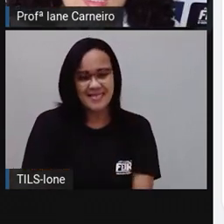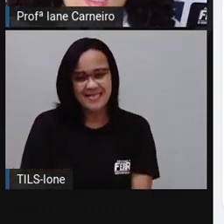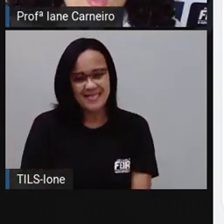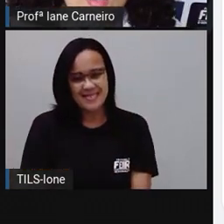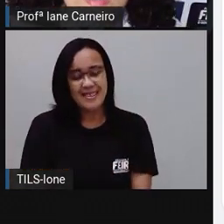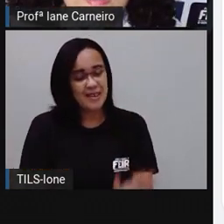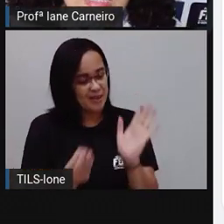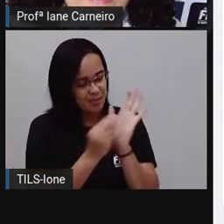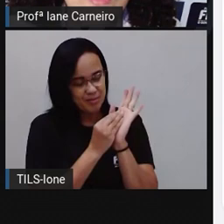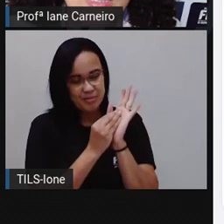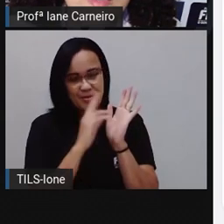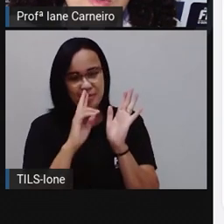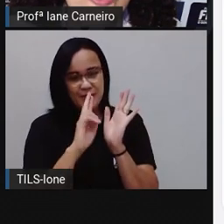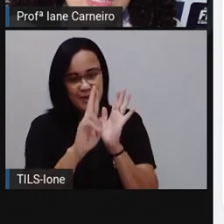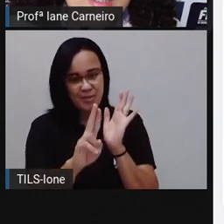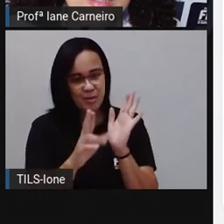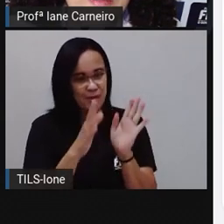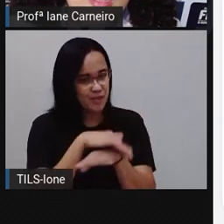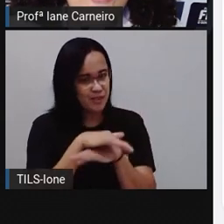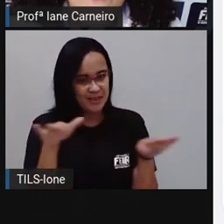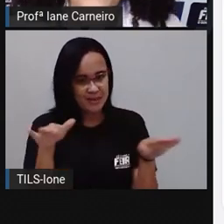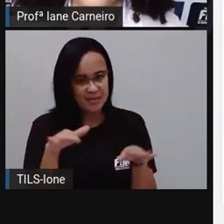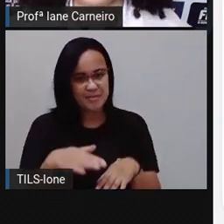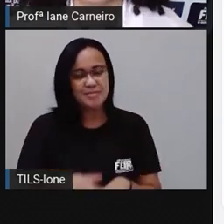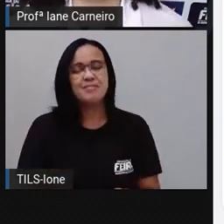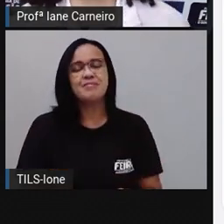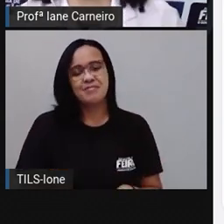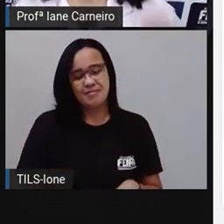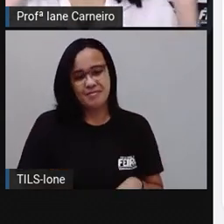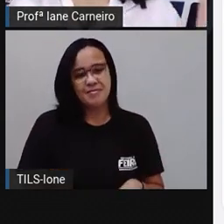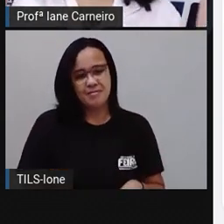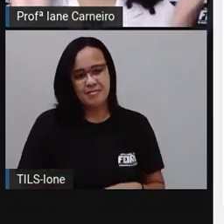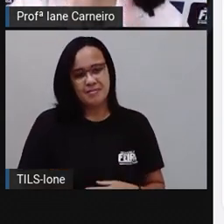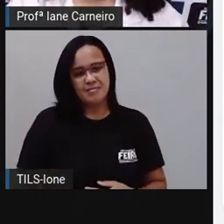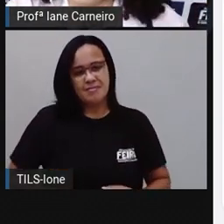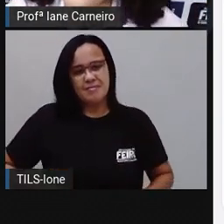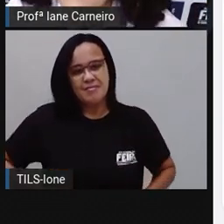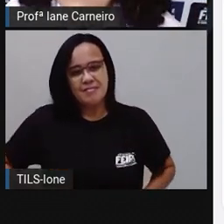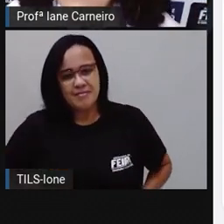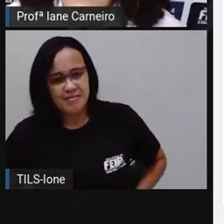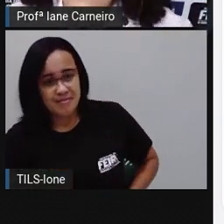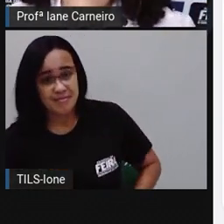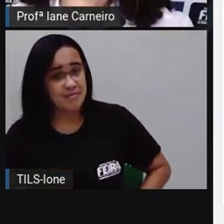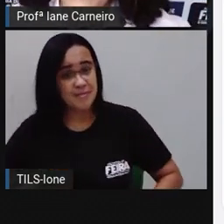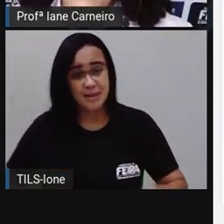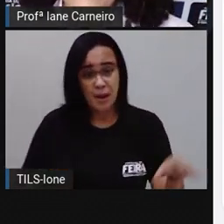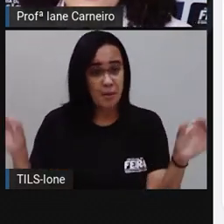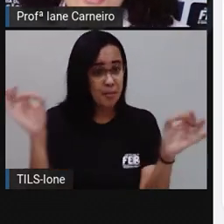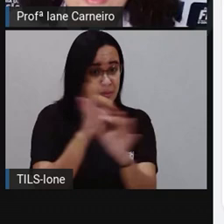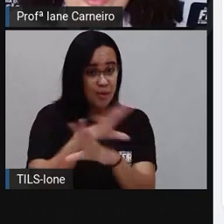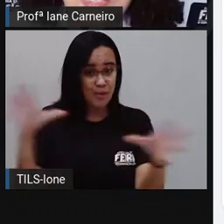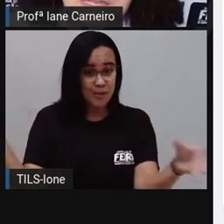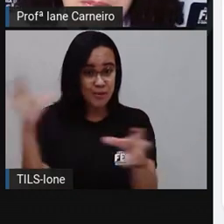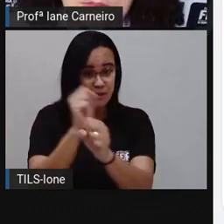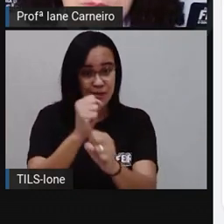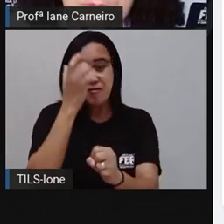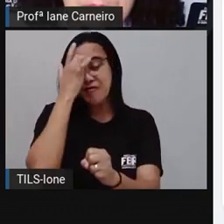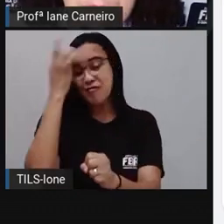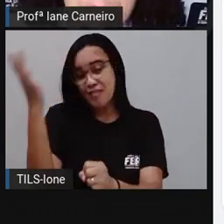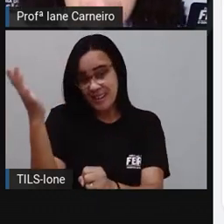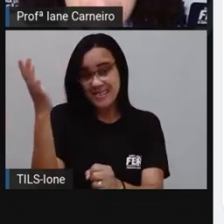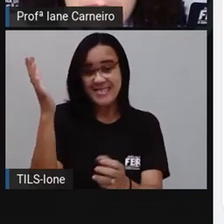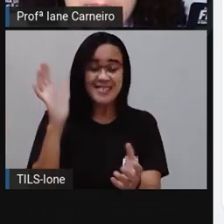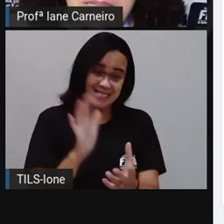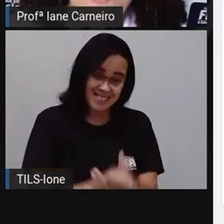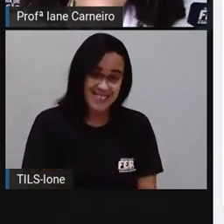você escreve sua resposta aí. Da melhor forma possível. Pronto. Olha só que cálculo maneiro que ficou. Deixa eu ver se tem mais um.